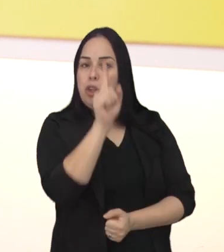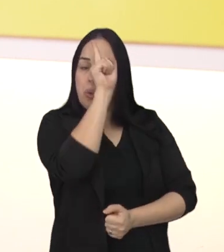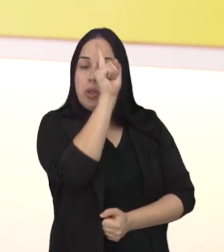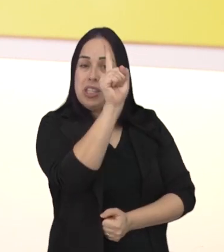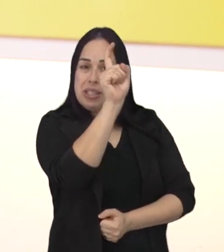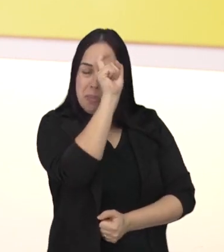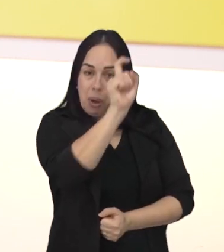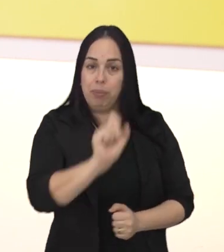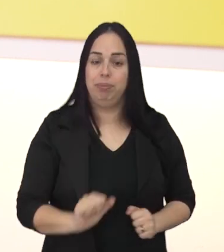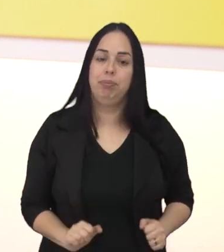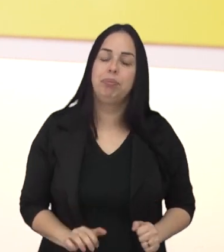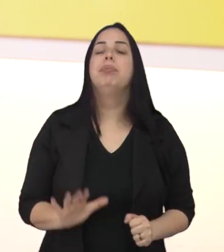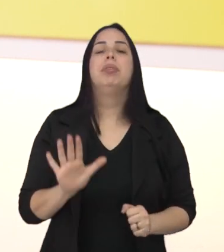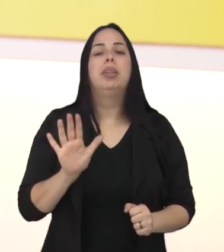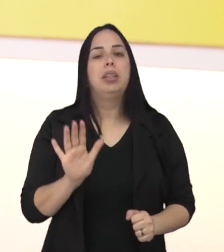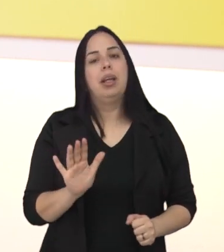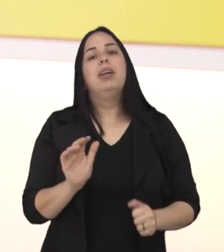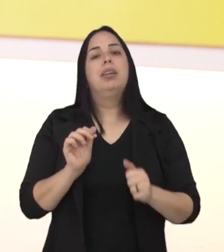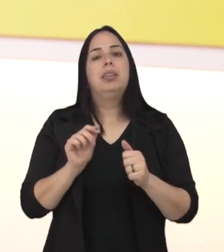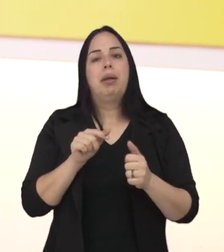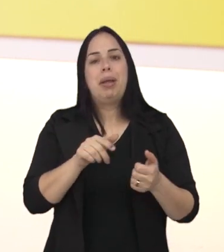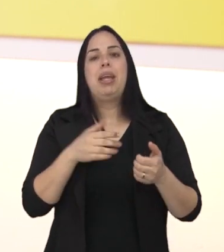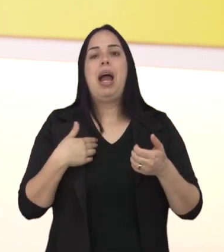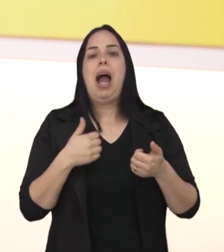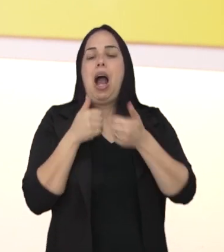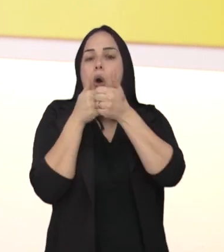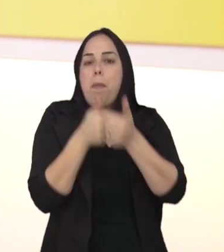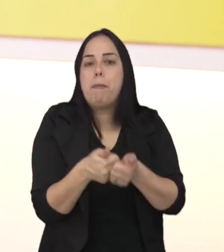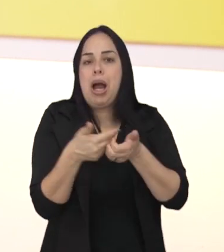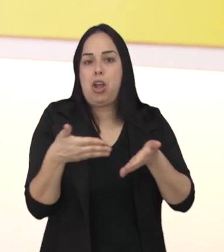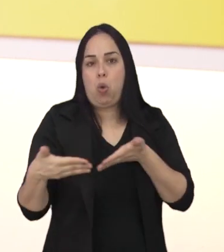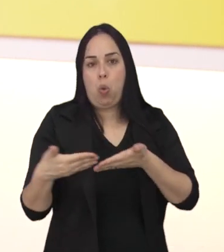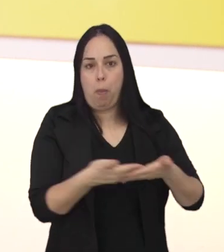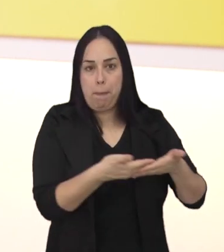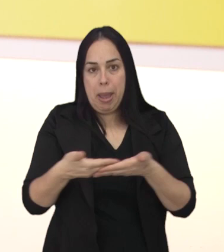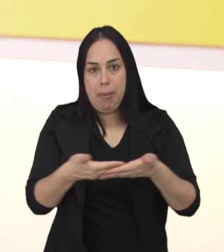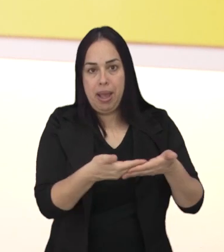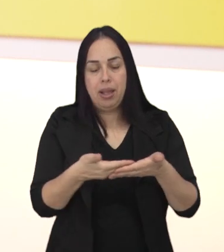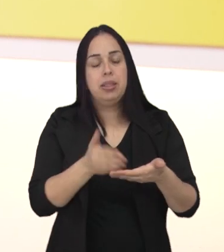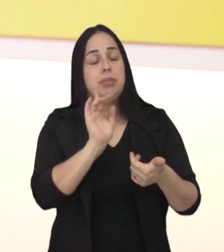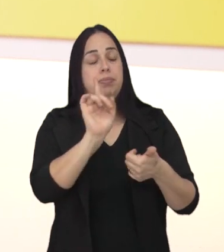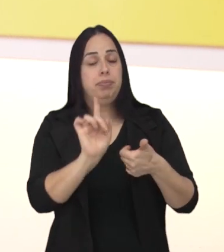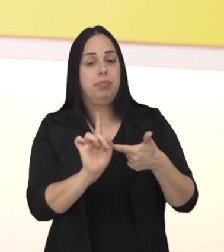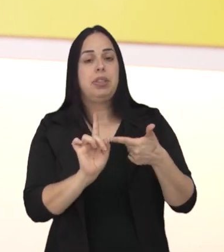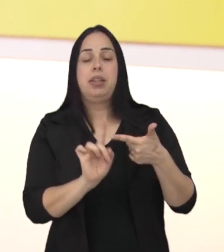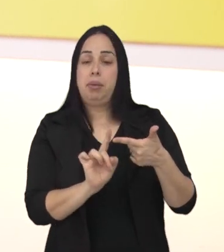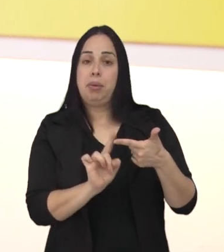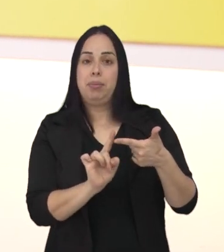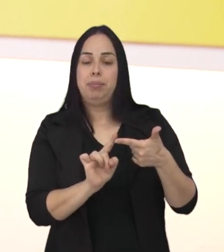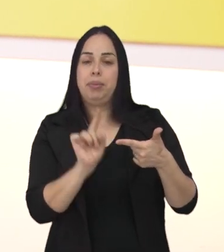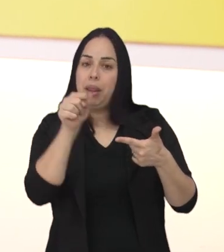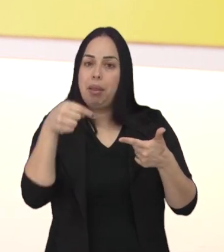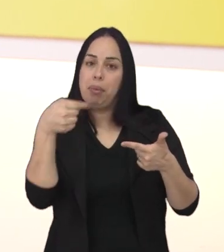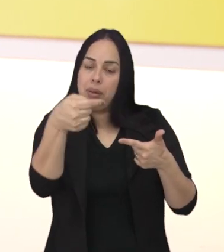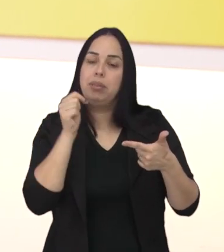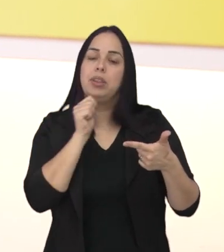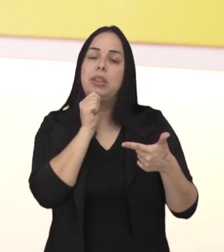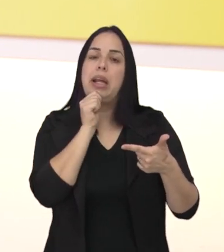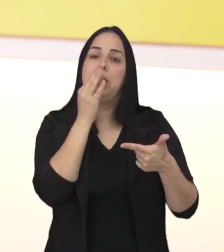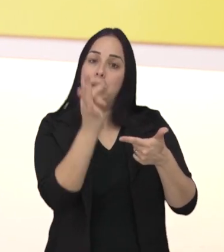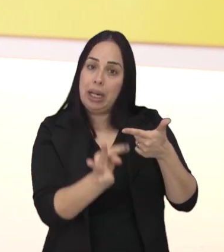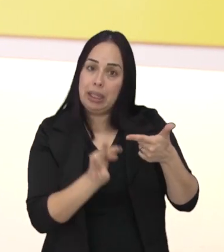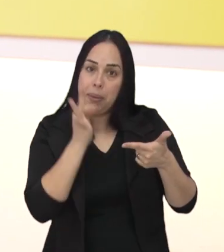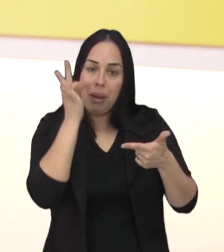hospitalar. Aí a gente tem acompanhamento do bebê com vários programas, né? Depois nós temos a parte